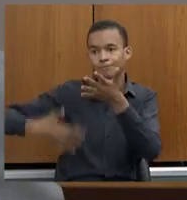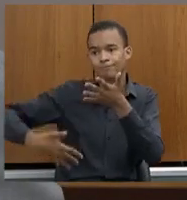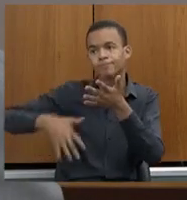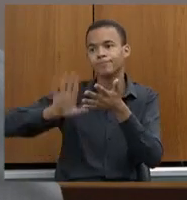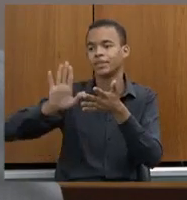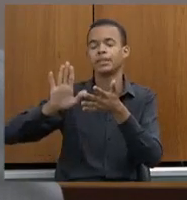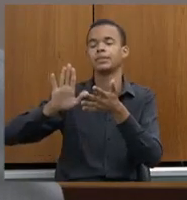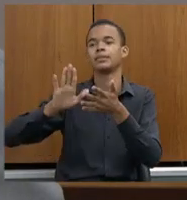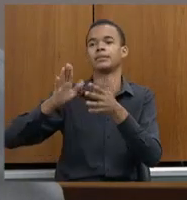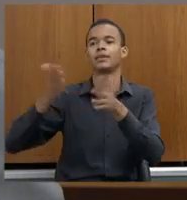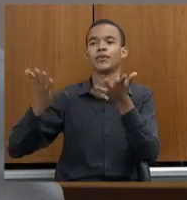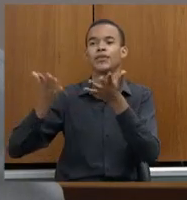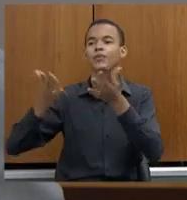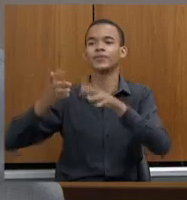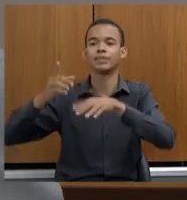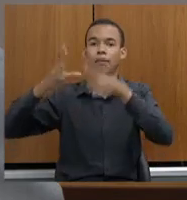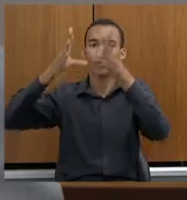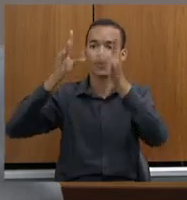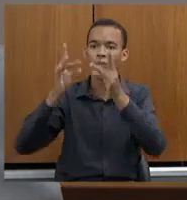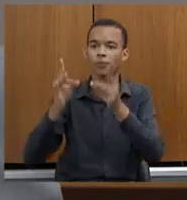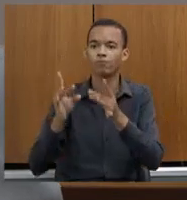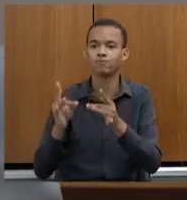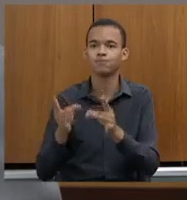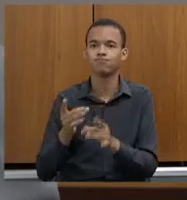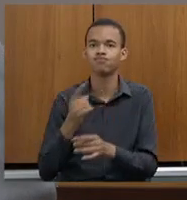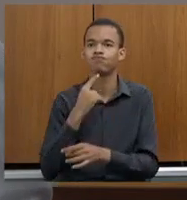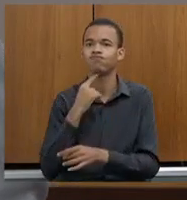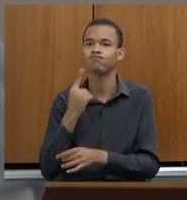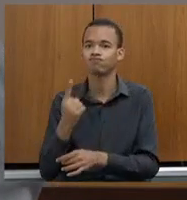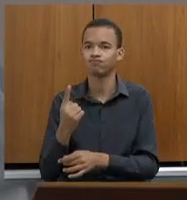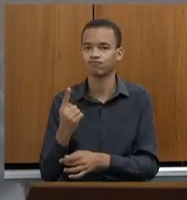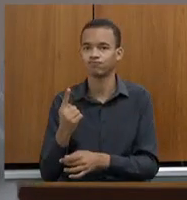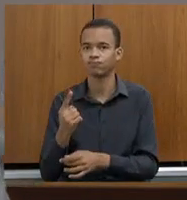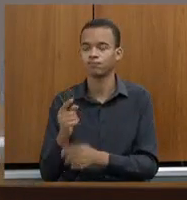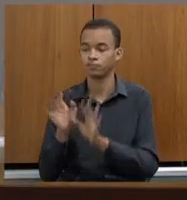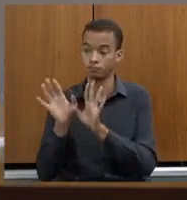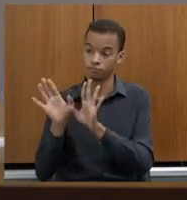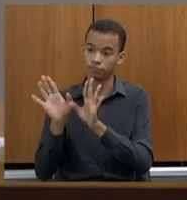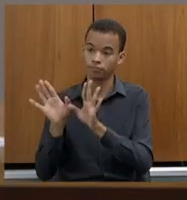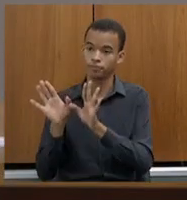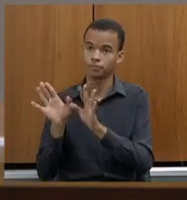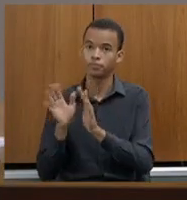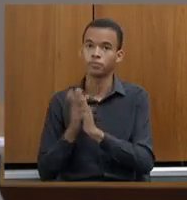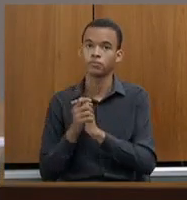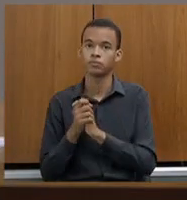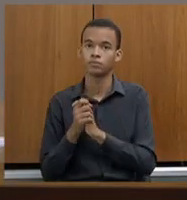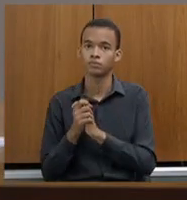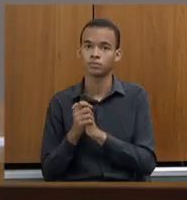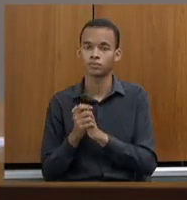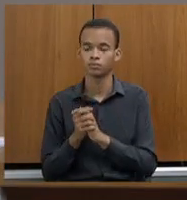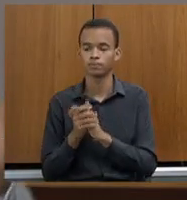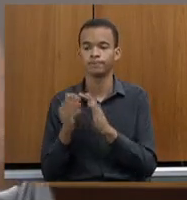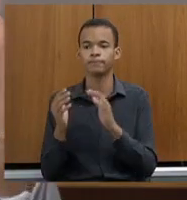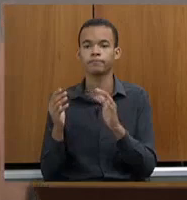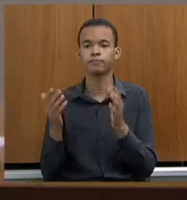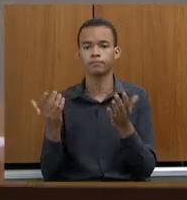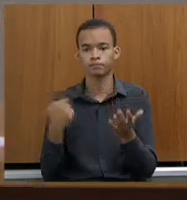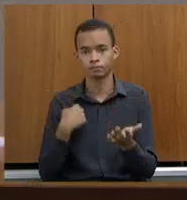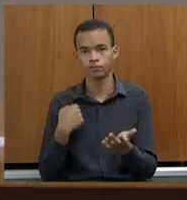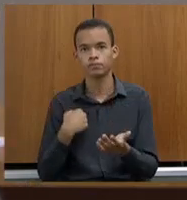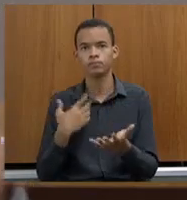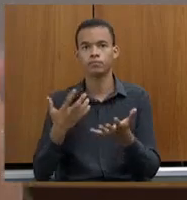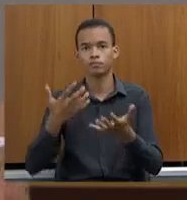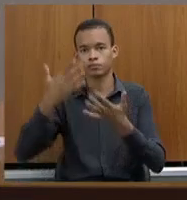de detalhamento. Não é o caso. Enfim, eu quero agradecer mais uma